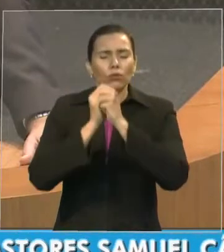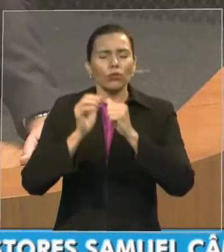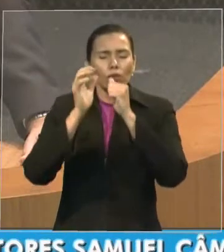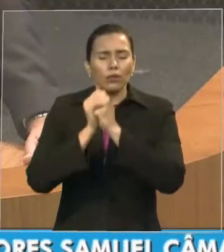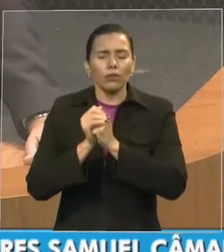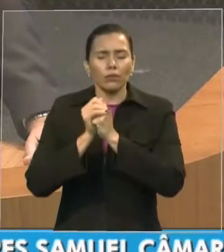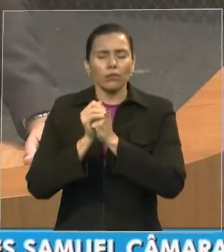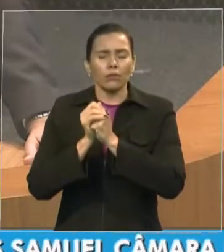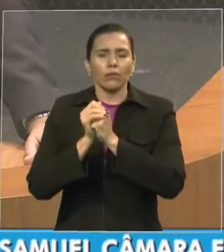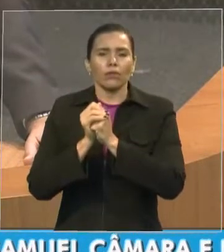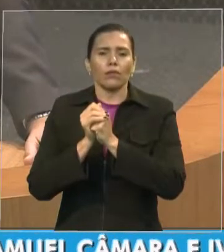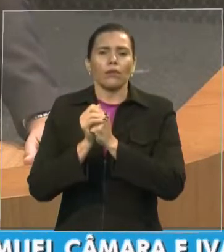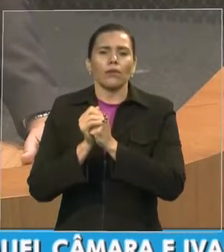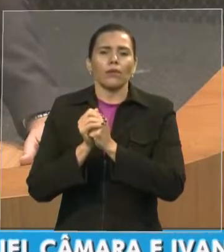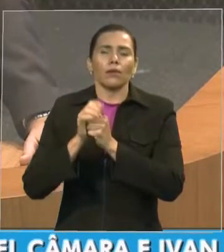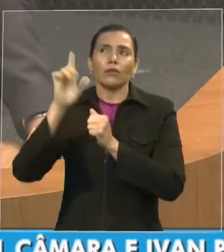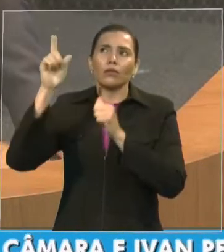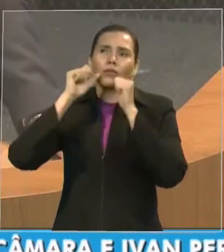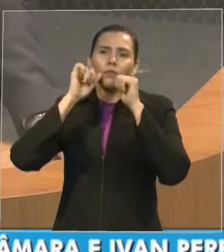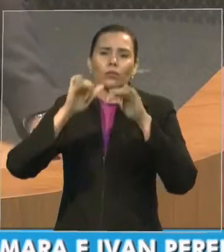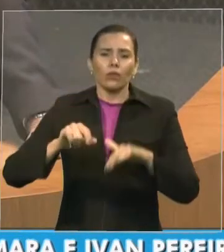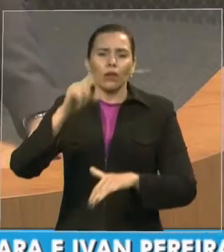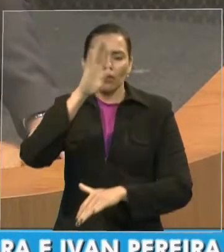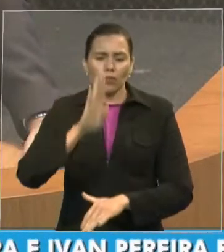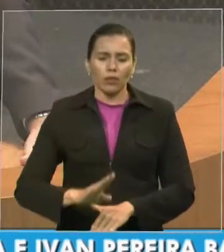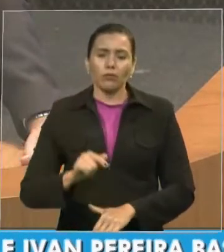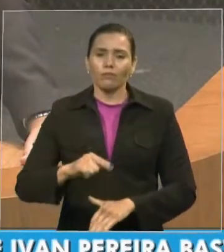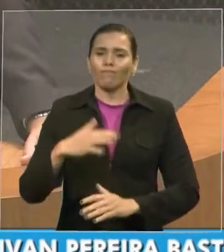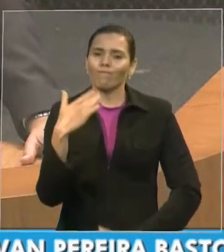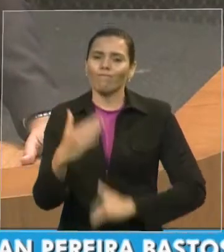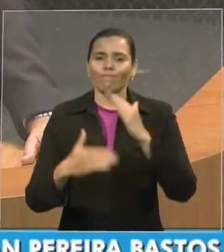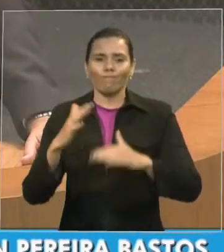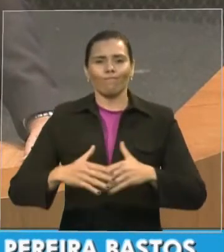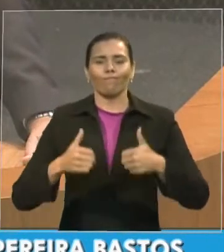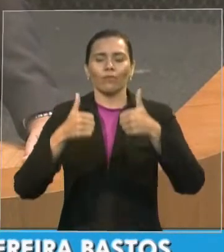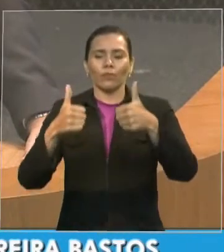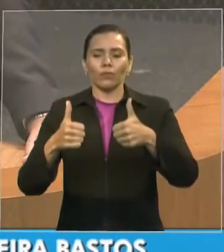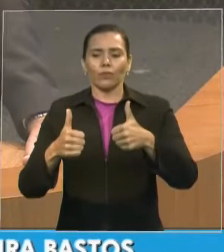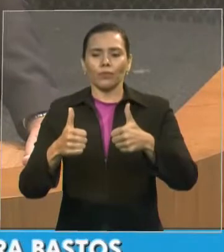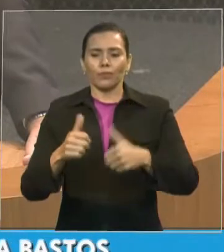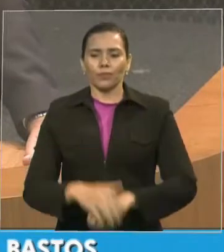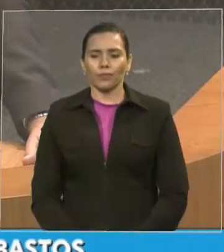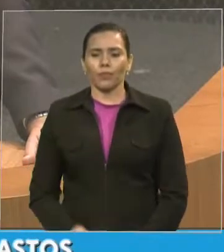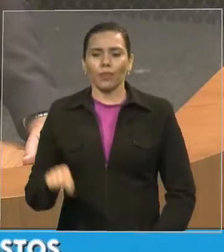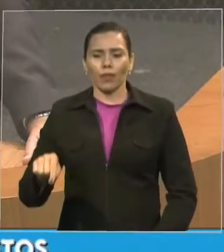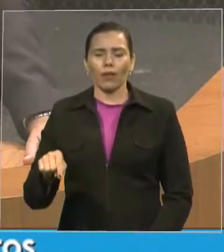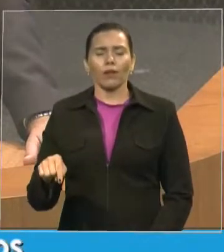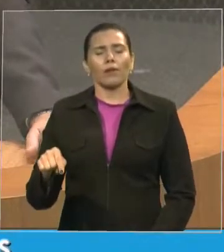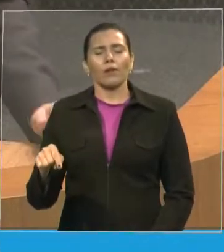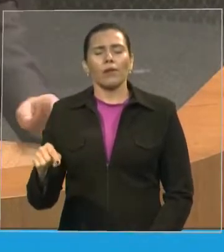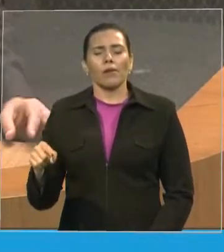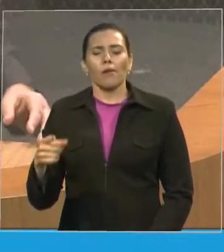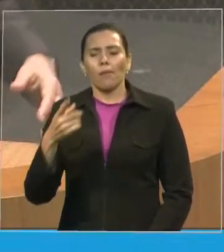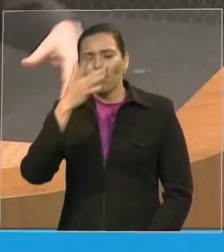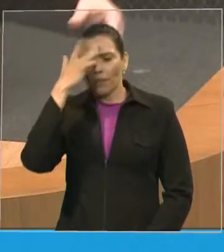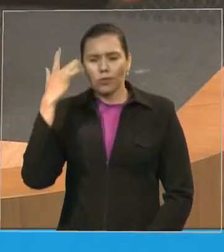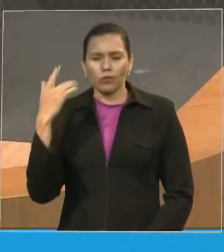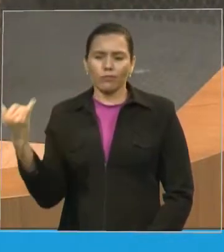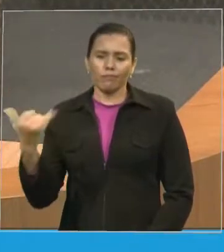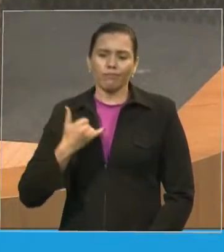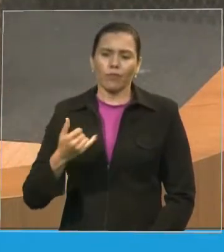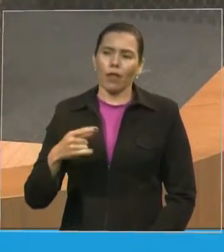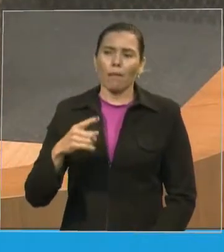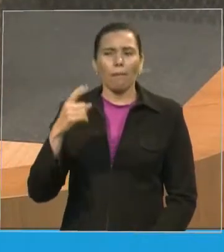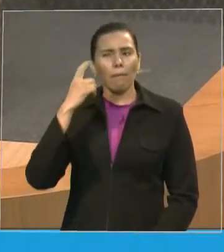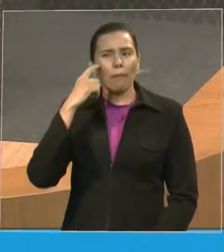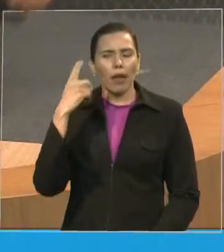um Brasil melhor. E um dia desse, um assembleano disse, pastor, há um erro nesse lema, esse lema que nos levou a chegar no